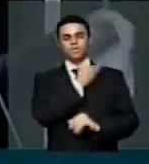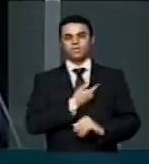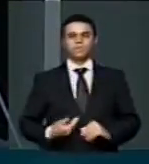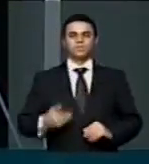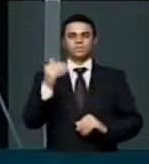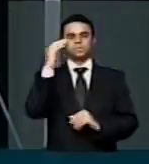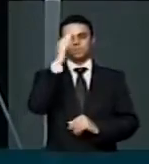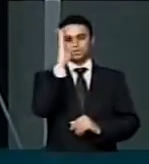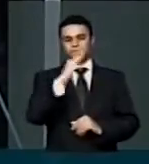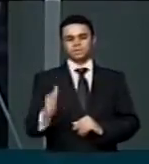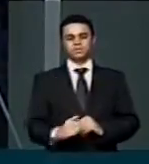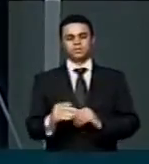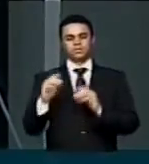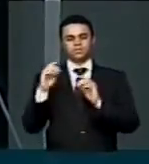condenar tal atitude, Sr. Presidente